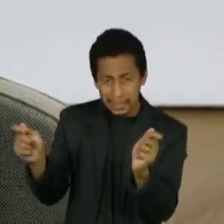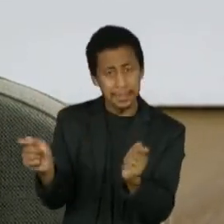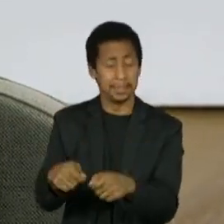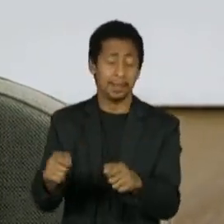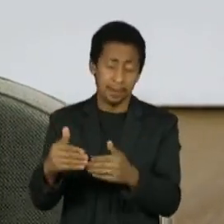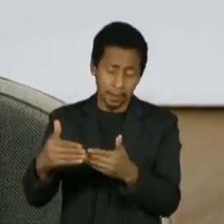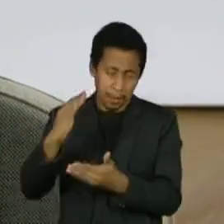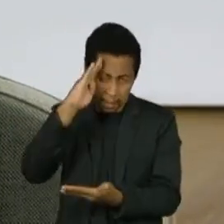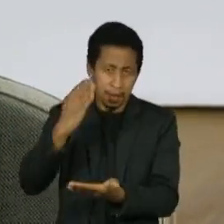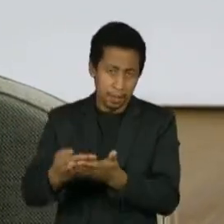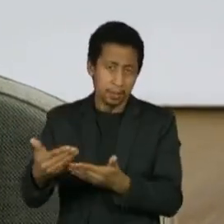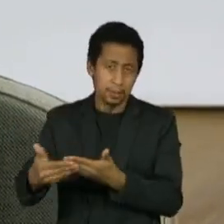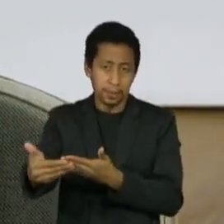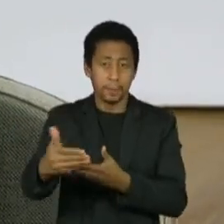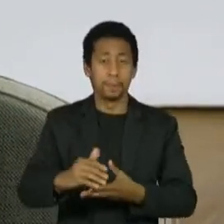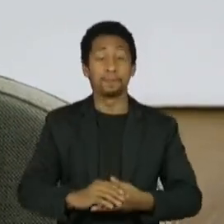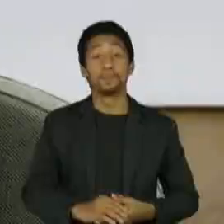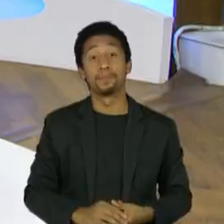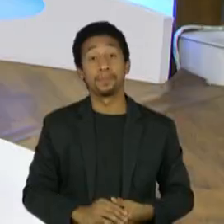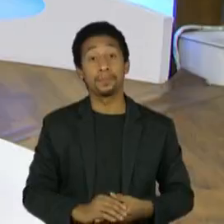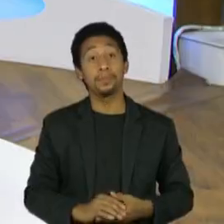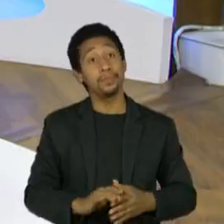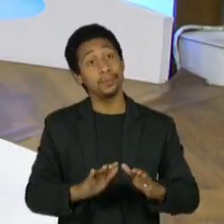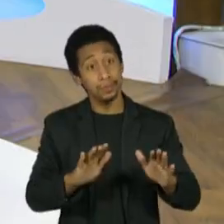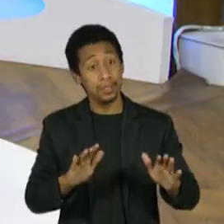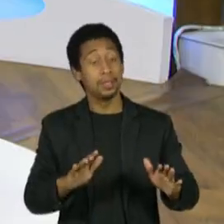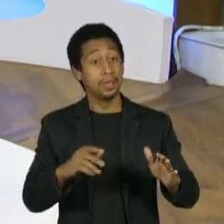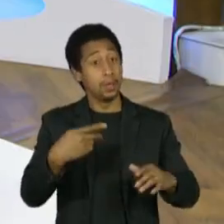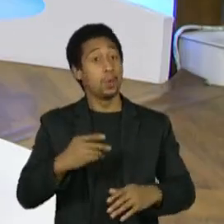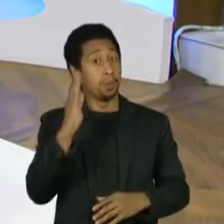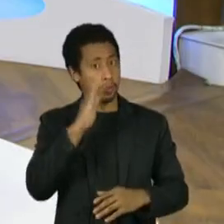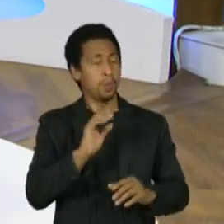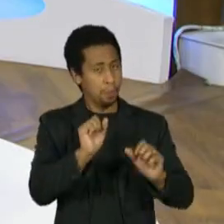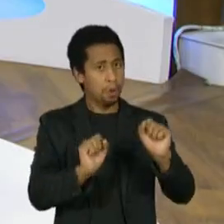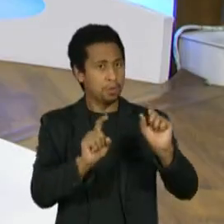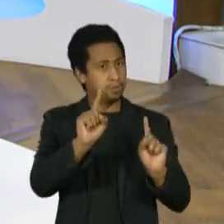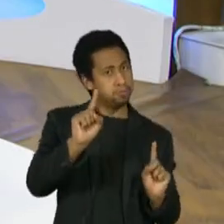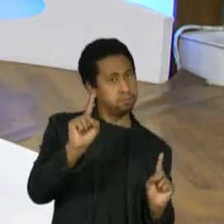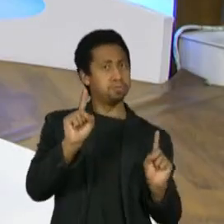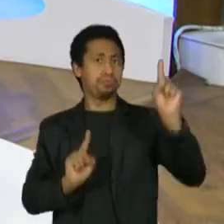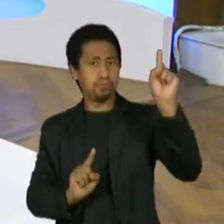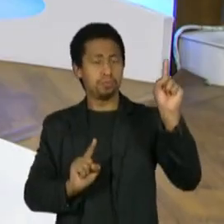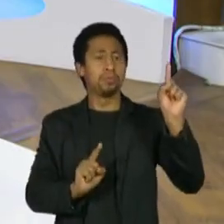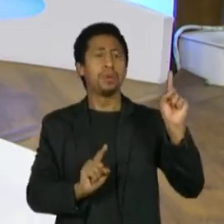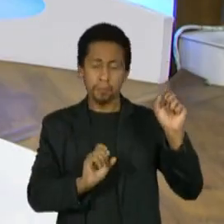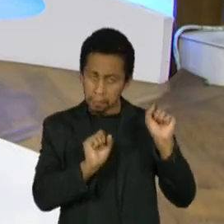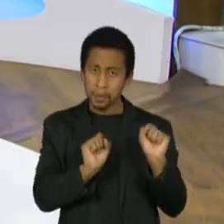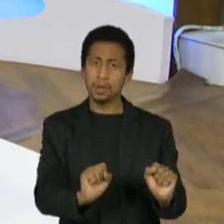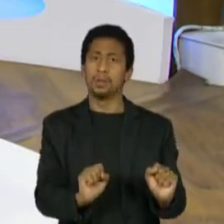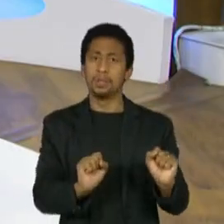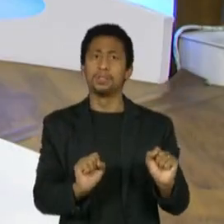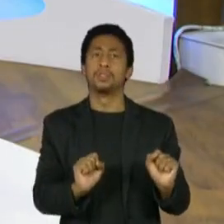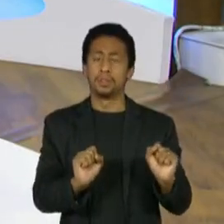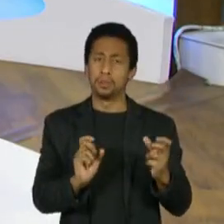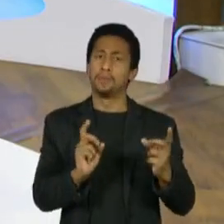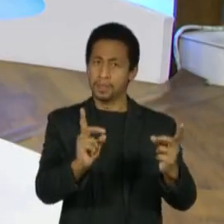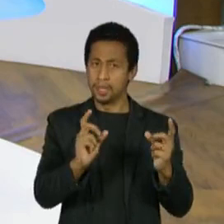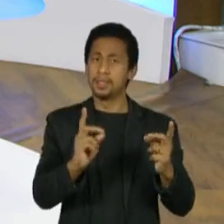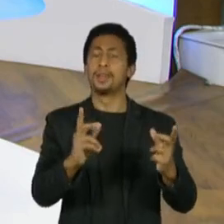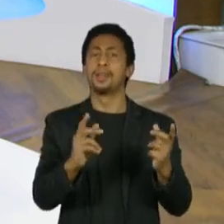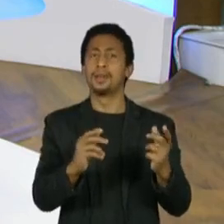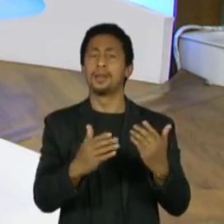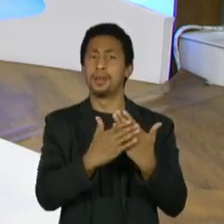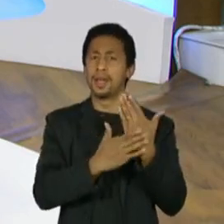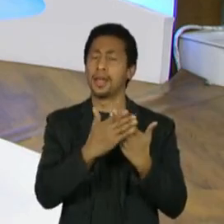sem dúvida nenhuma. A gente pode ser líder nesse mercado, mas a gente já perdeu vários bondes aí. O que a gente